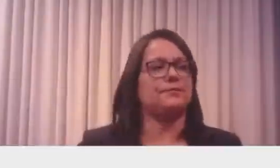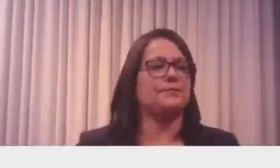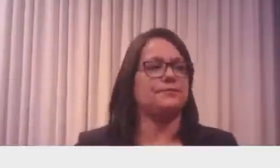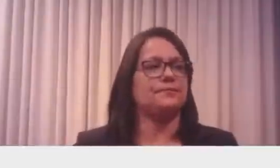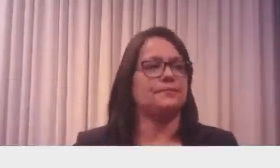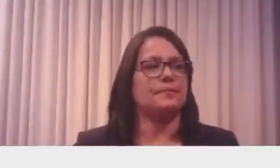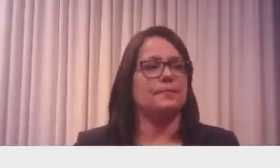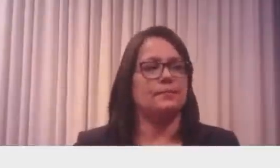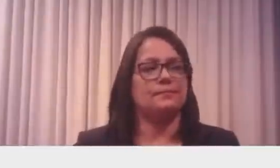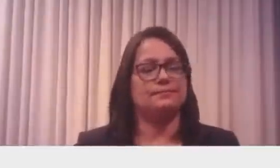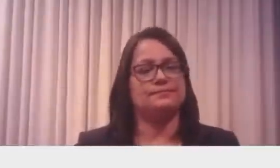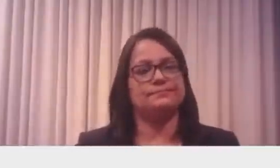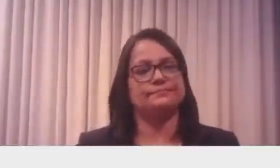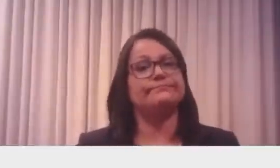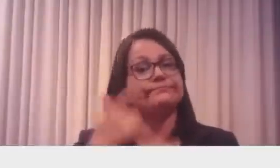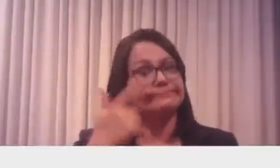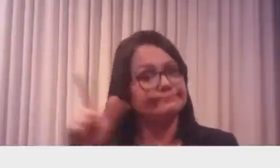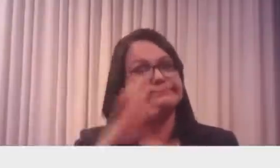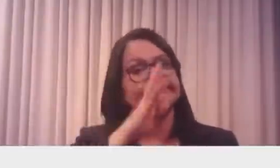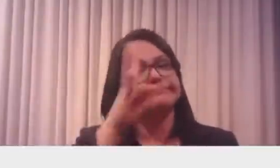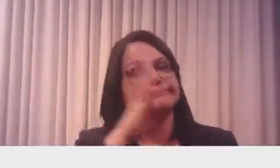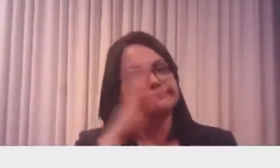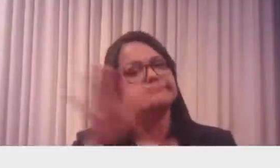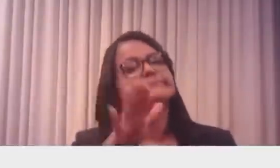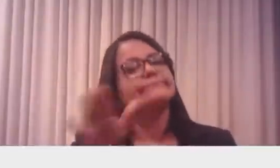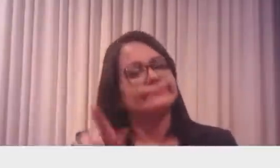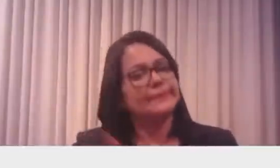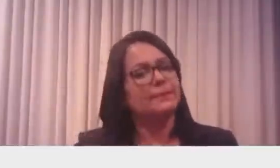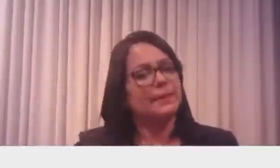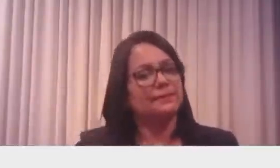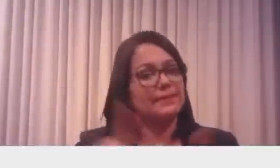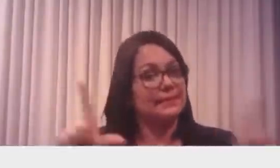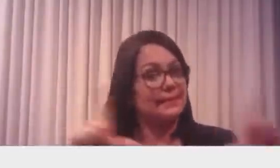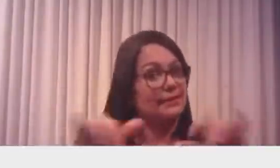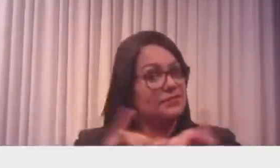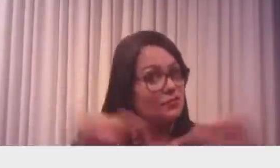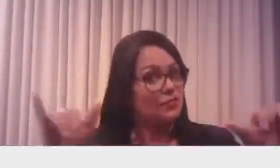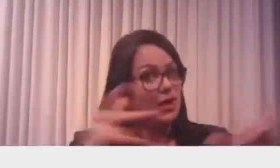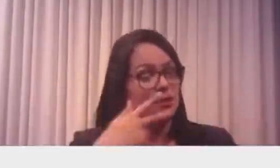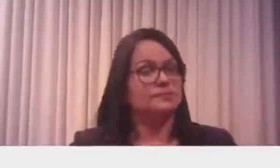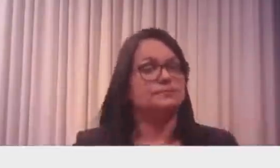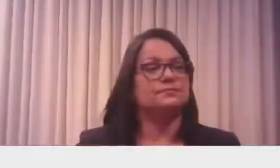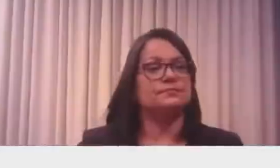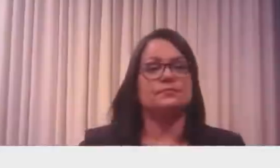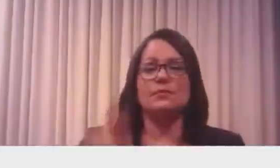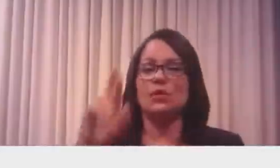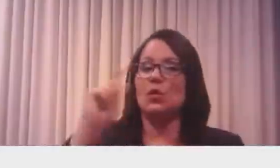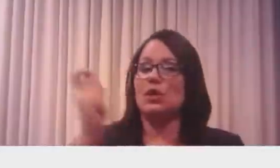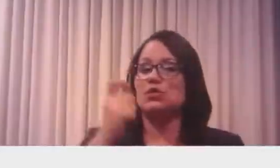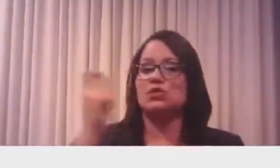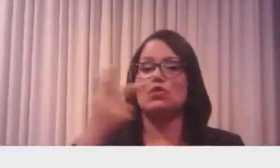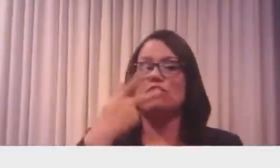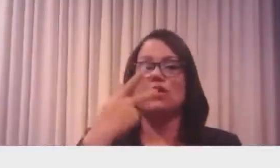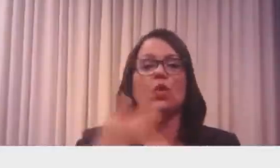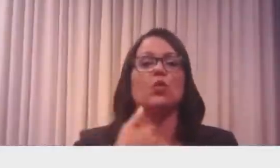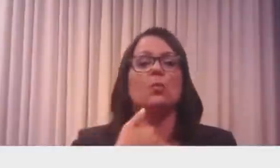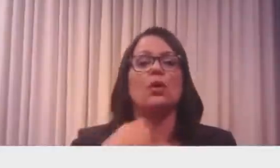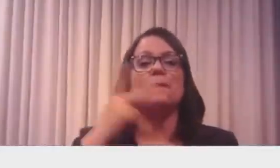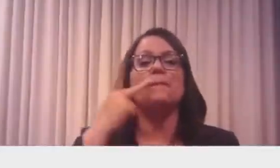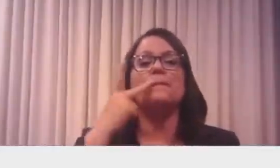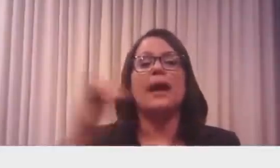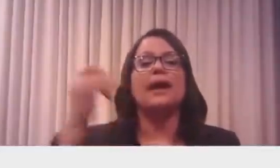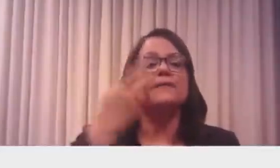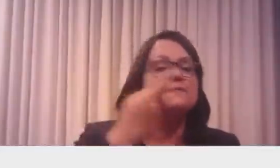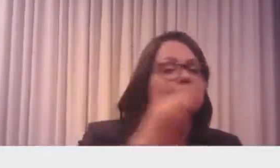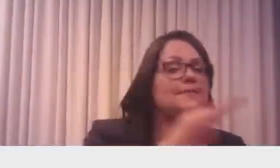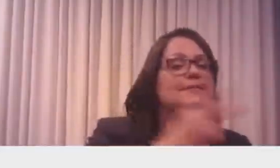Outras arbitrariedades aqui, imprensa dizendo aqui, no Rio Grande do Sul, Defensoria obtém liminar que proíbe pai de visitar filha de um ano de idade